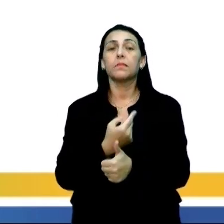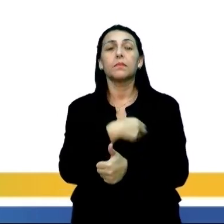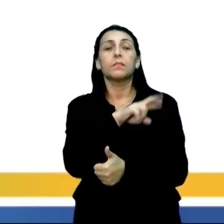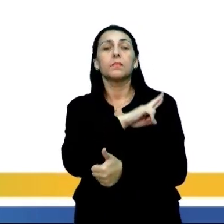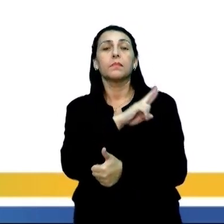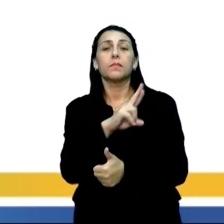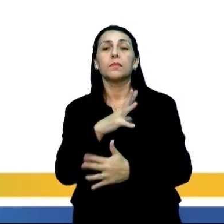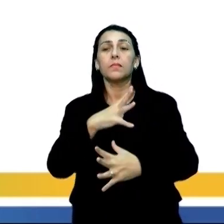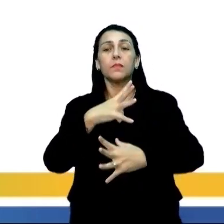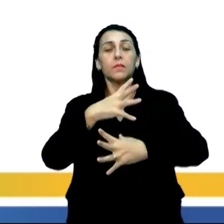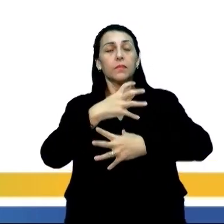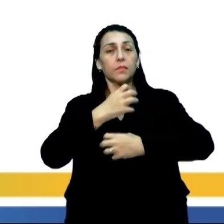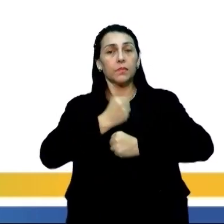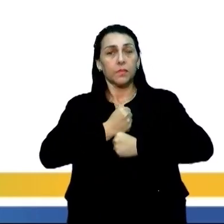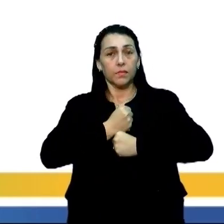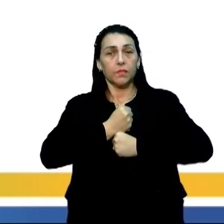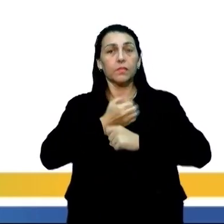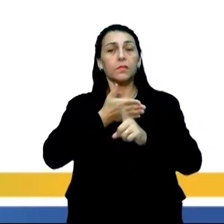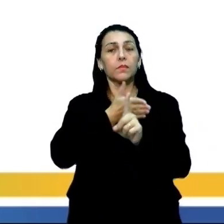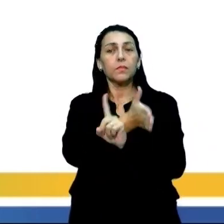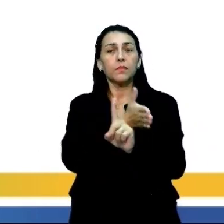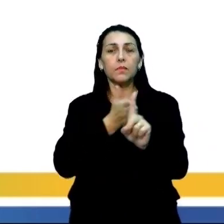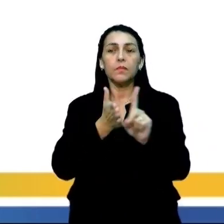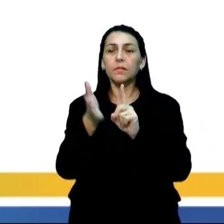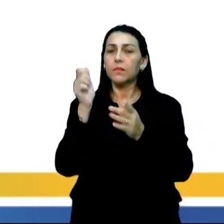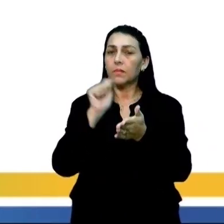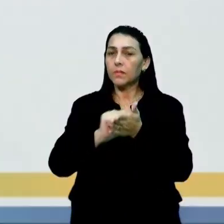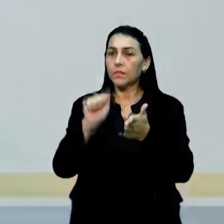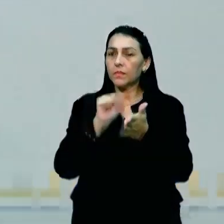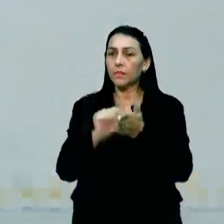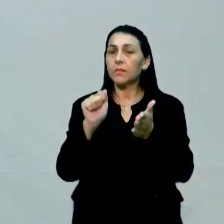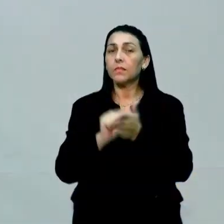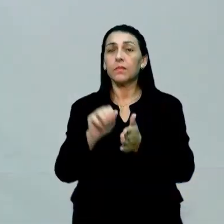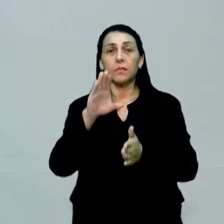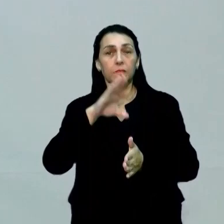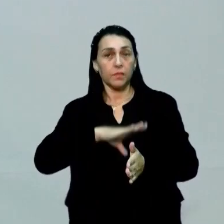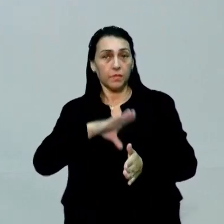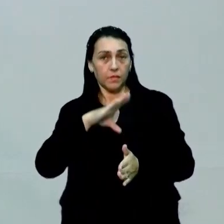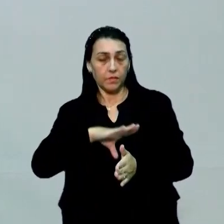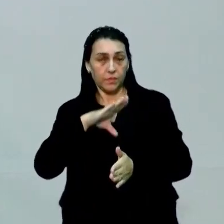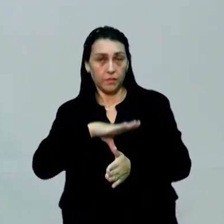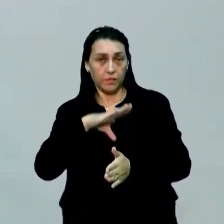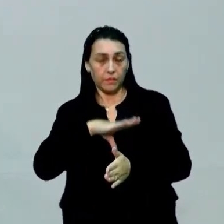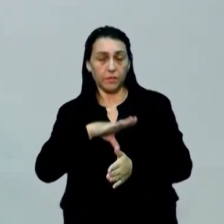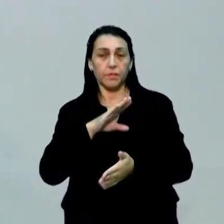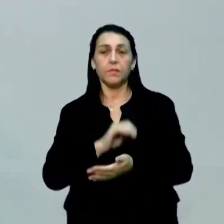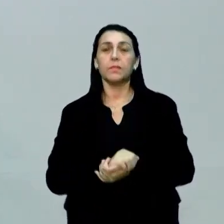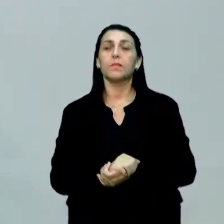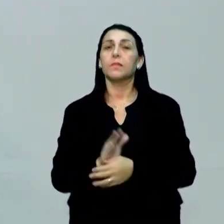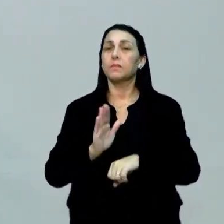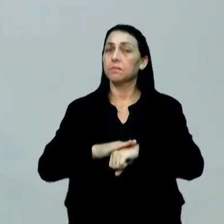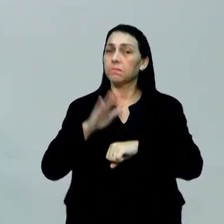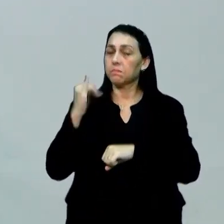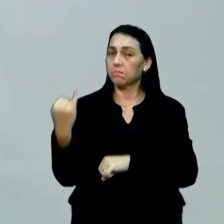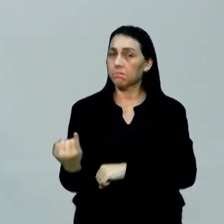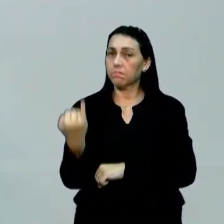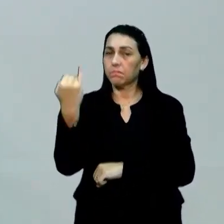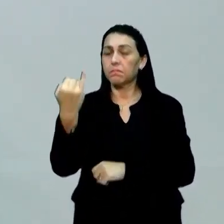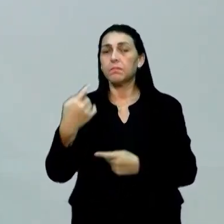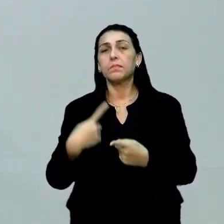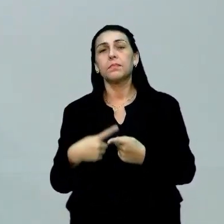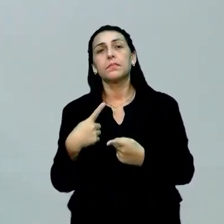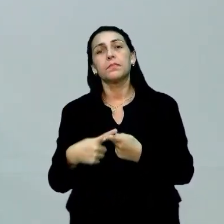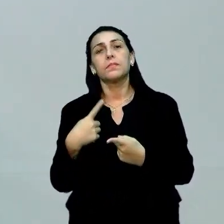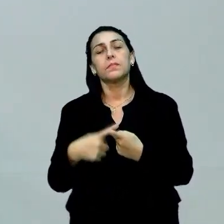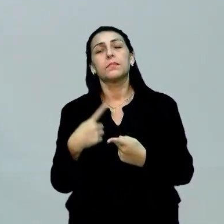chamada de competência número 1. E na competência número 1, é uma das competências mais importantes. Por quê?